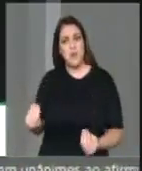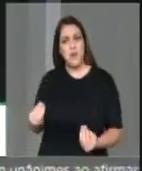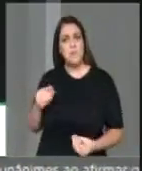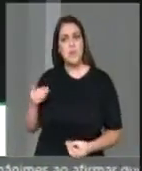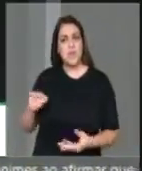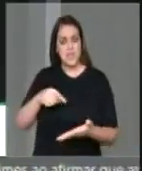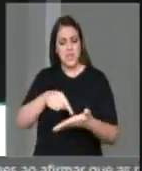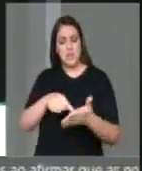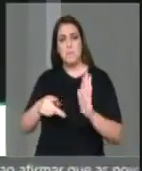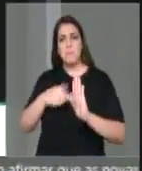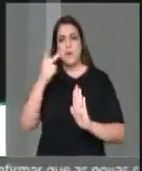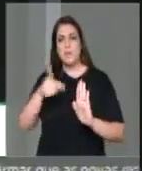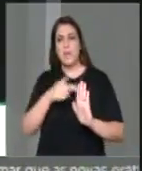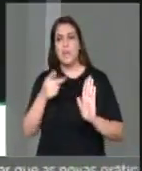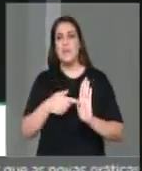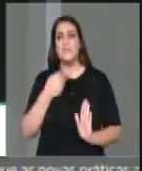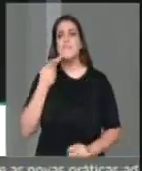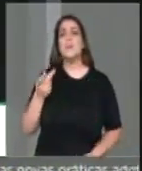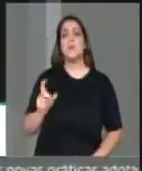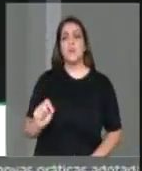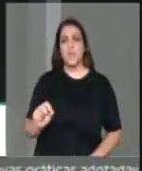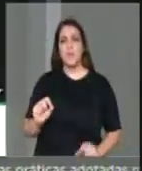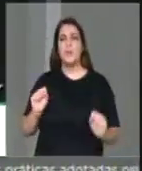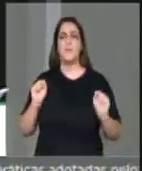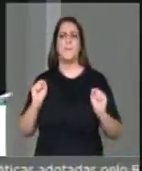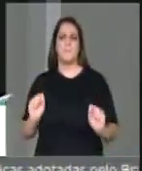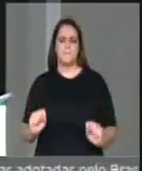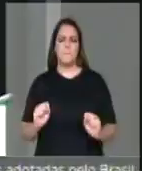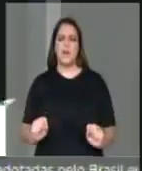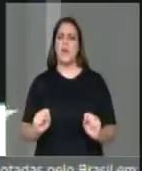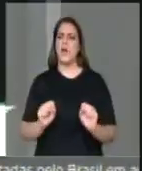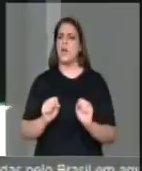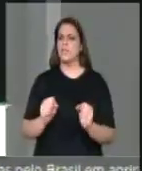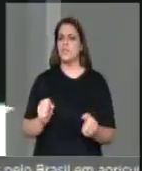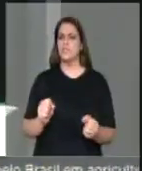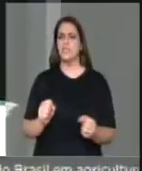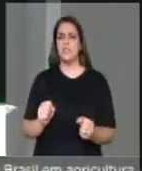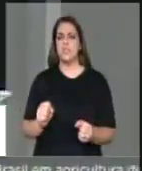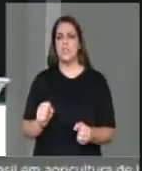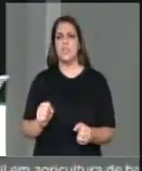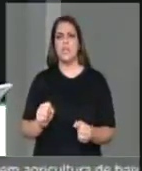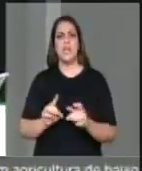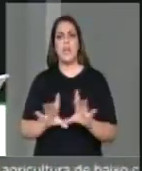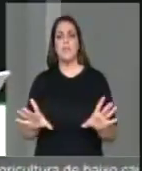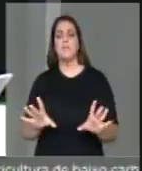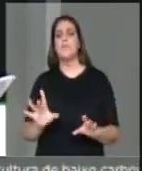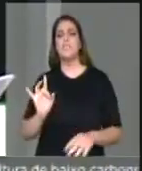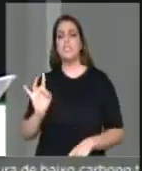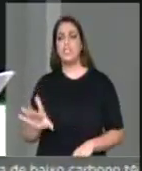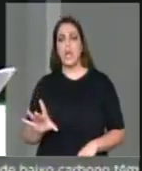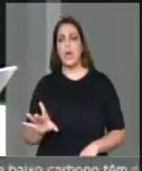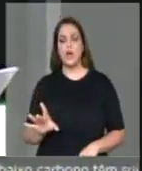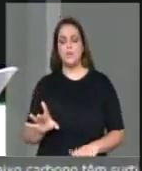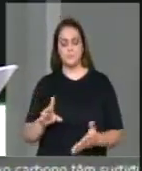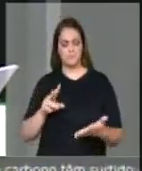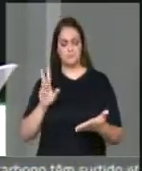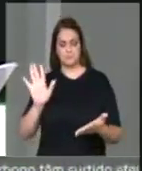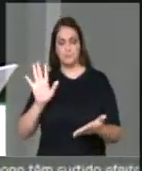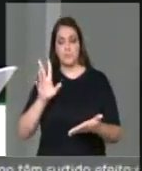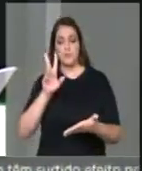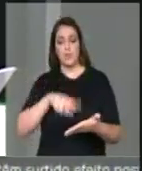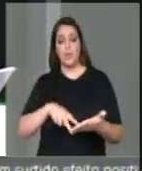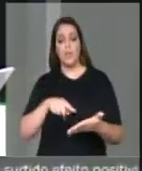é possível ter, a única coisa que ele deixou foi o seguinte, as